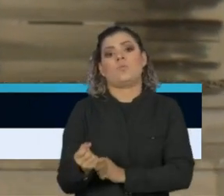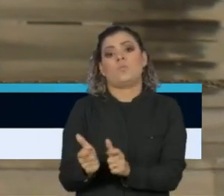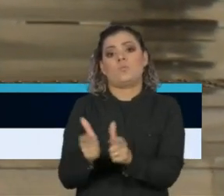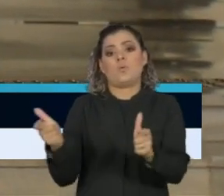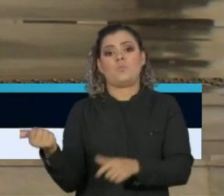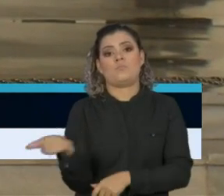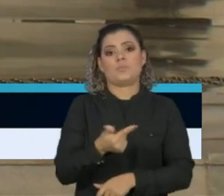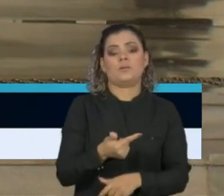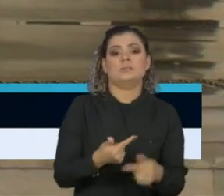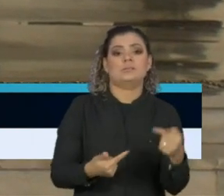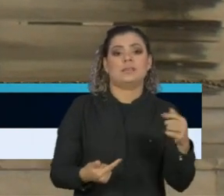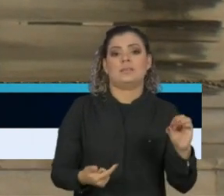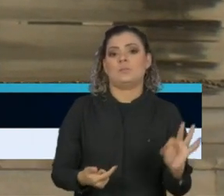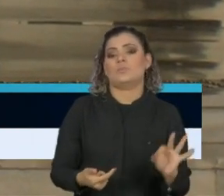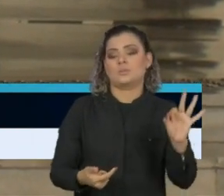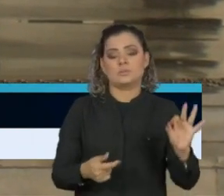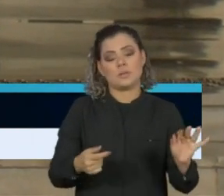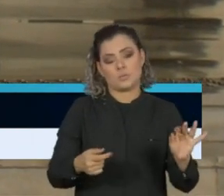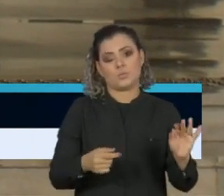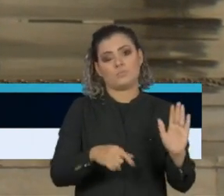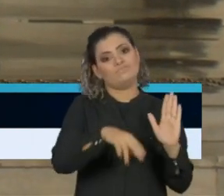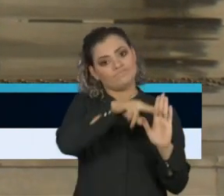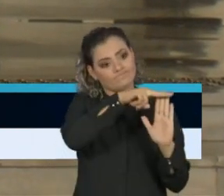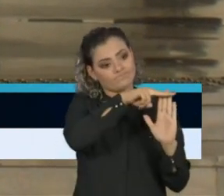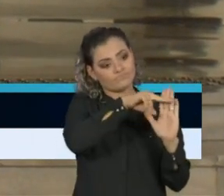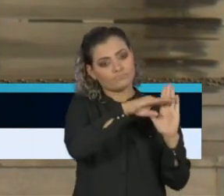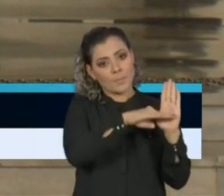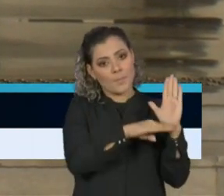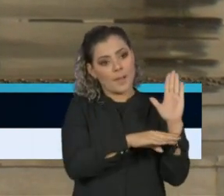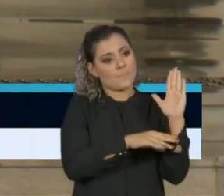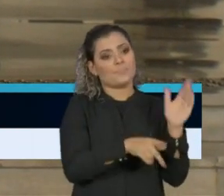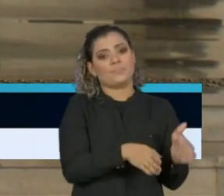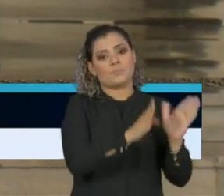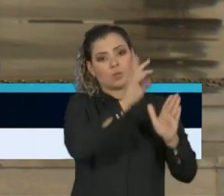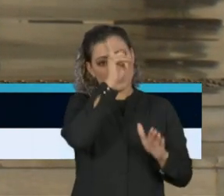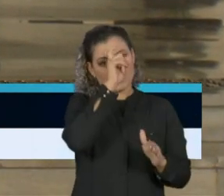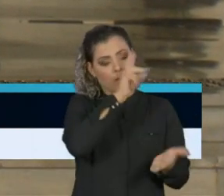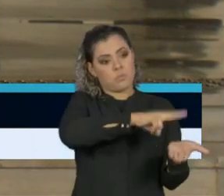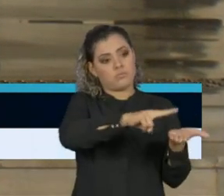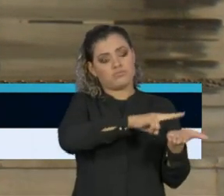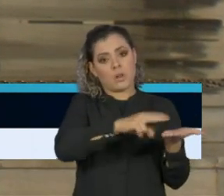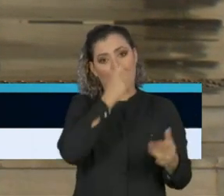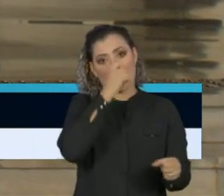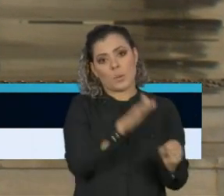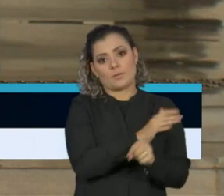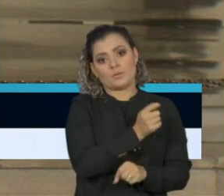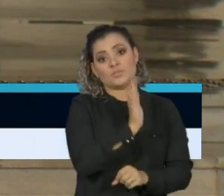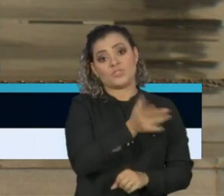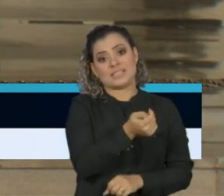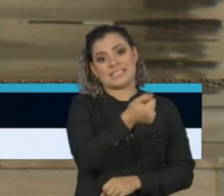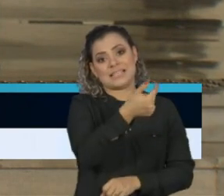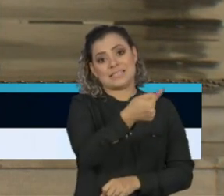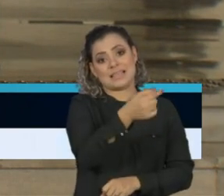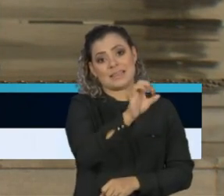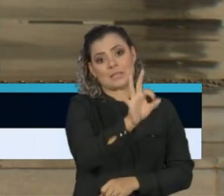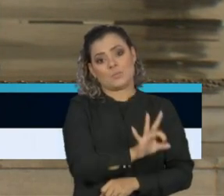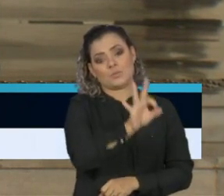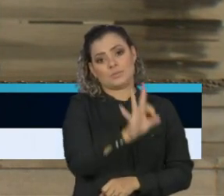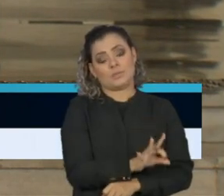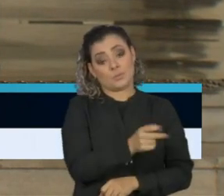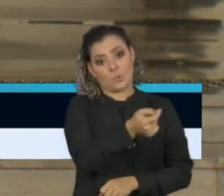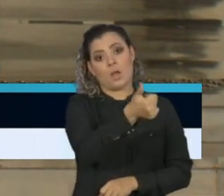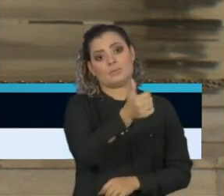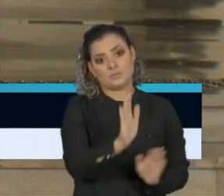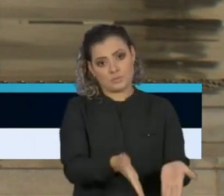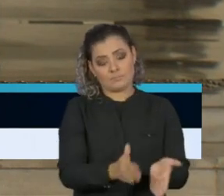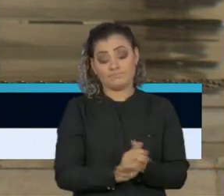70% da capacidade de leitos. Isto é extremamente preocupante. Se assemelha o que nós apresentamos ontem